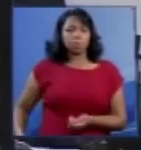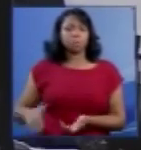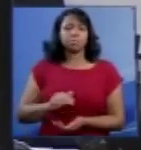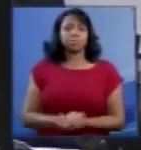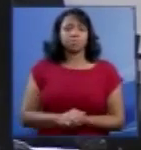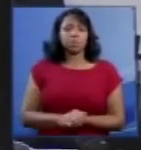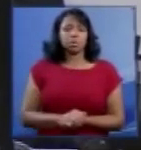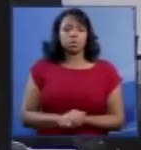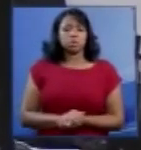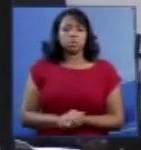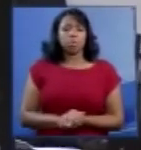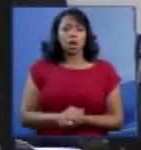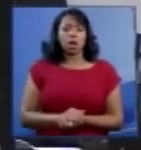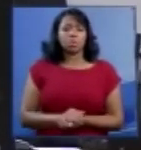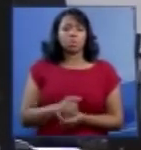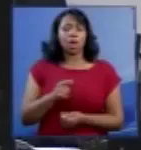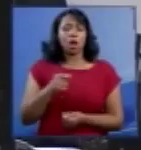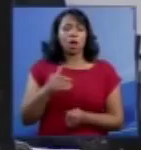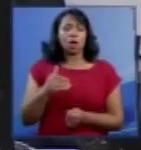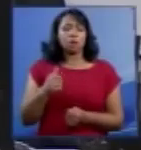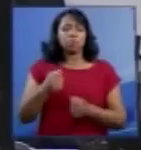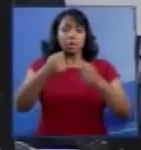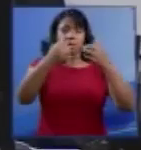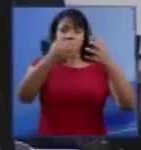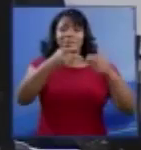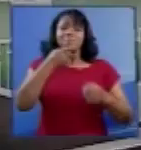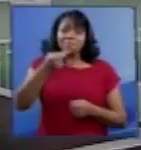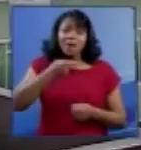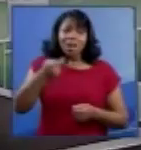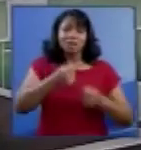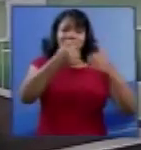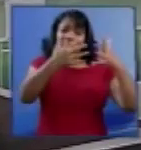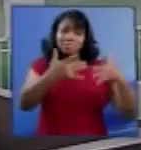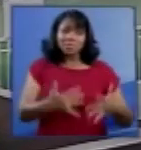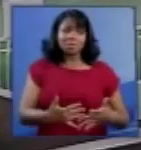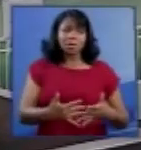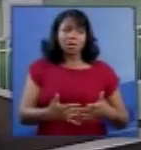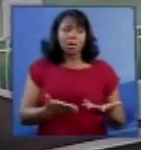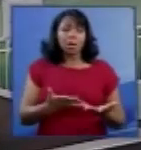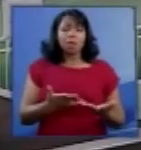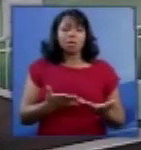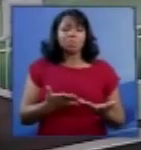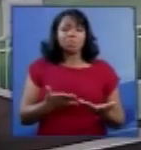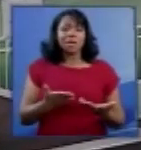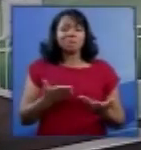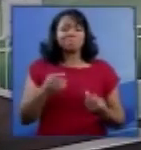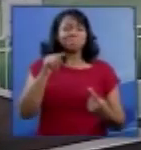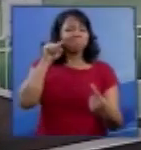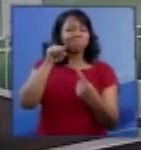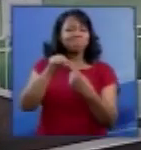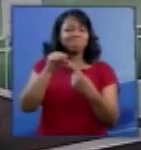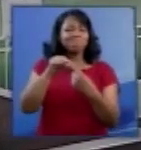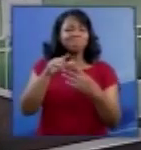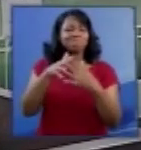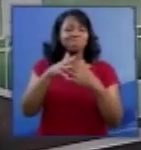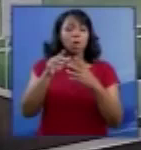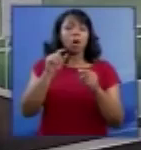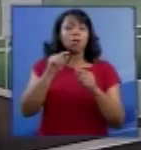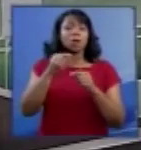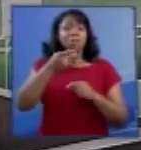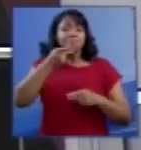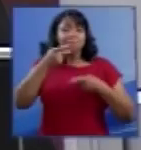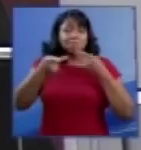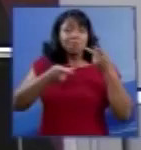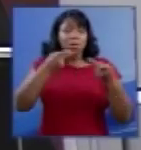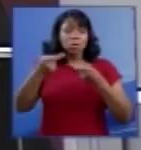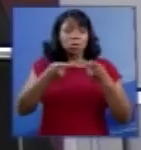última expositora pudesse falar dessa, me pareceu, incongruência entre a citação do